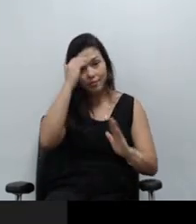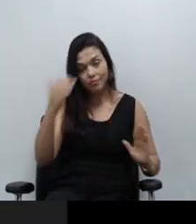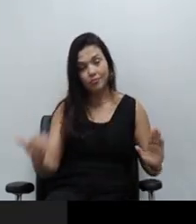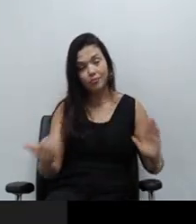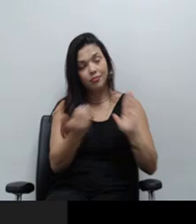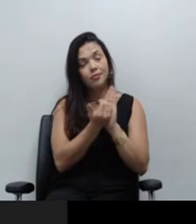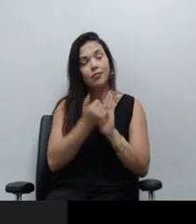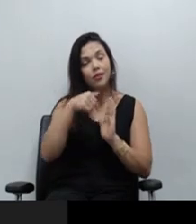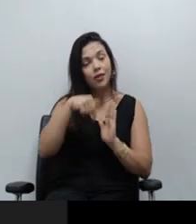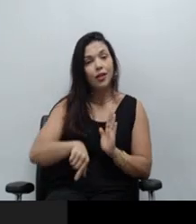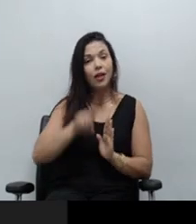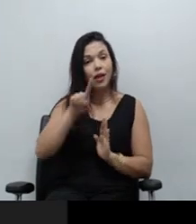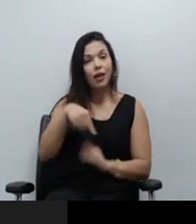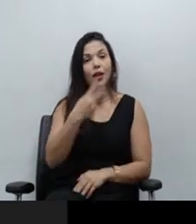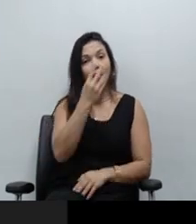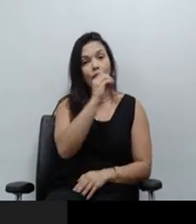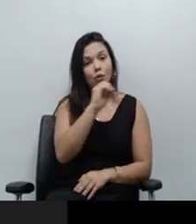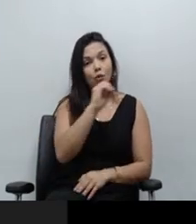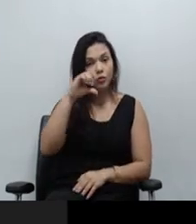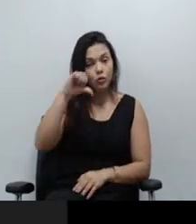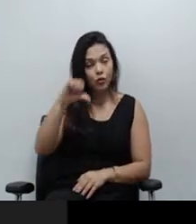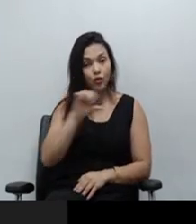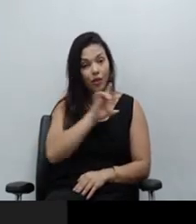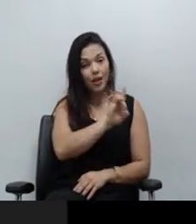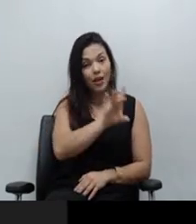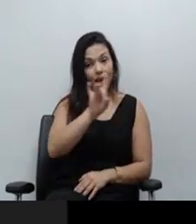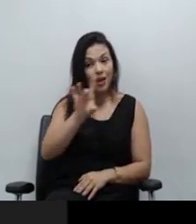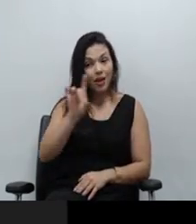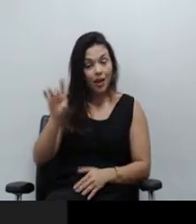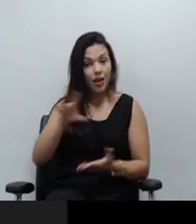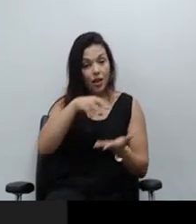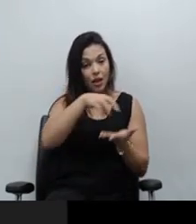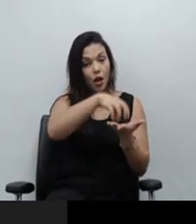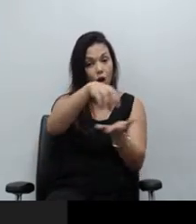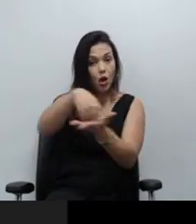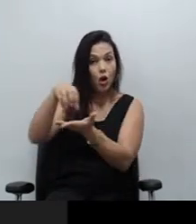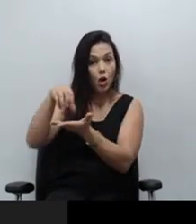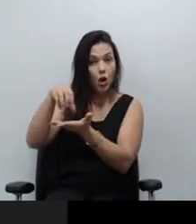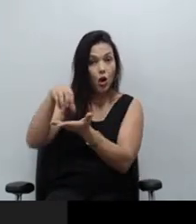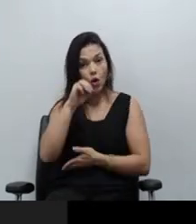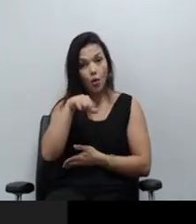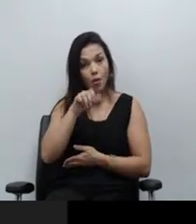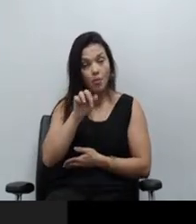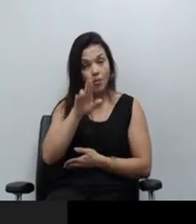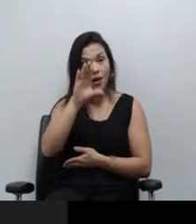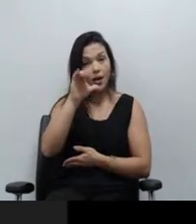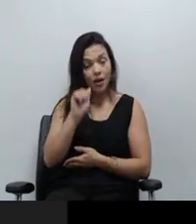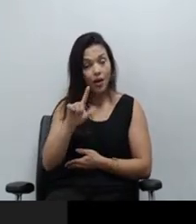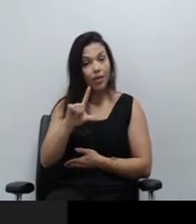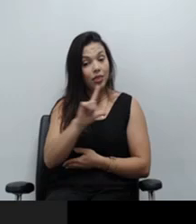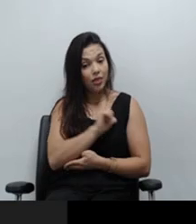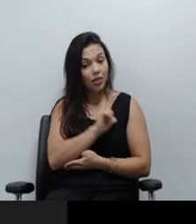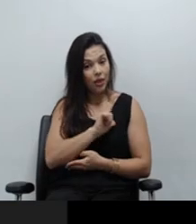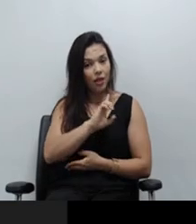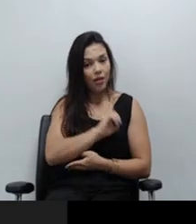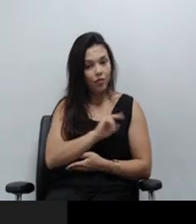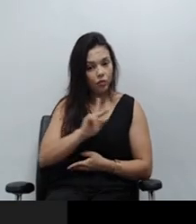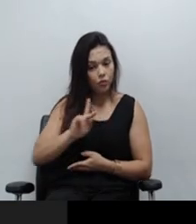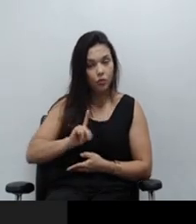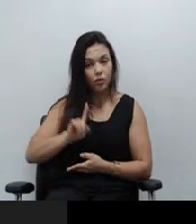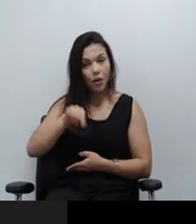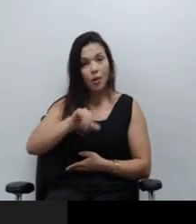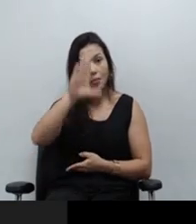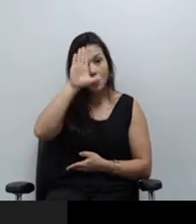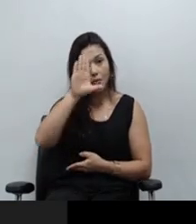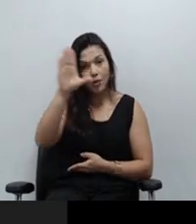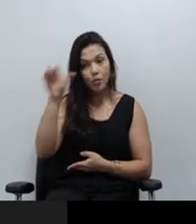artigo 2º Em cada comarca onde estiver instalada a unidade da Defensoria Pública do Estado, deverá prioritariamente ser